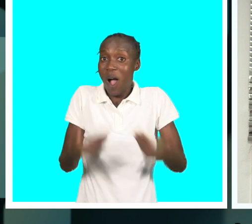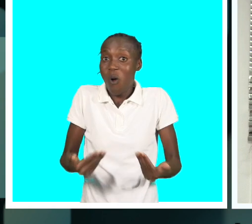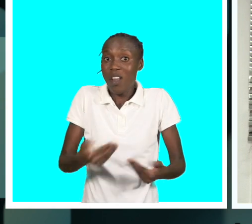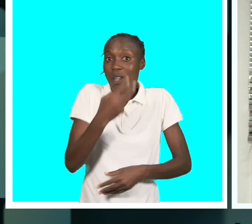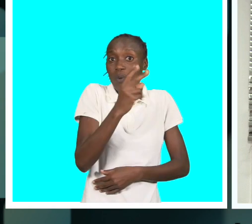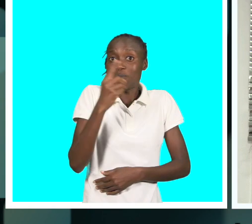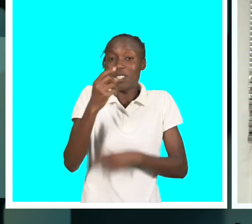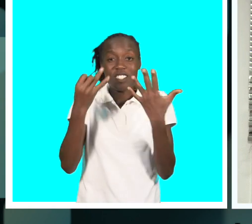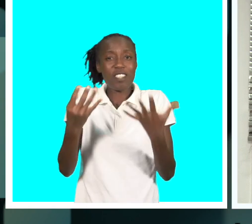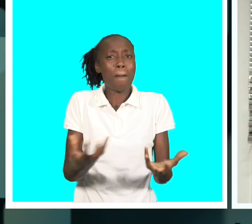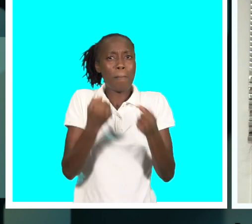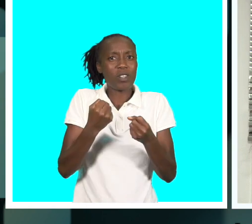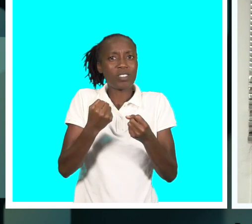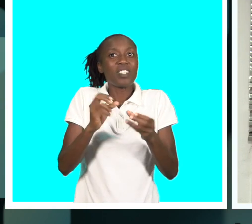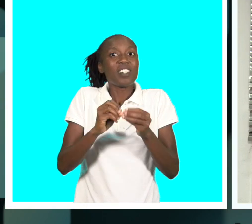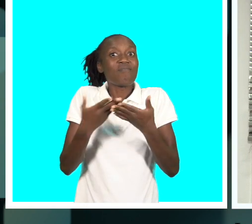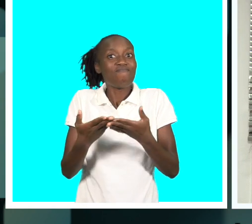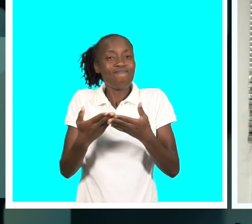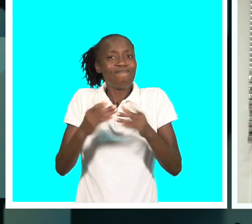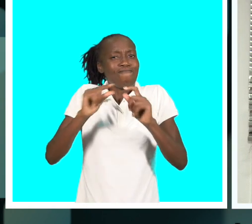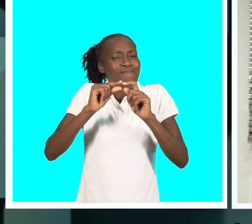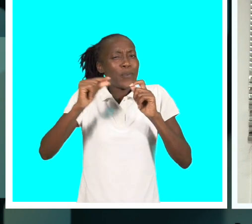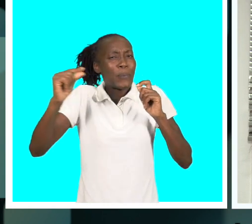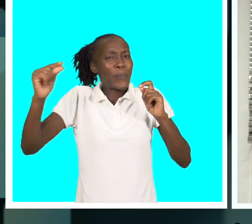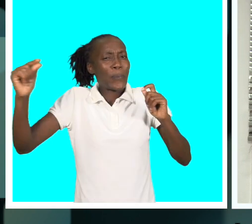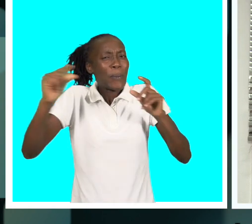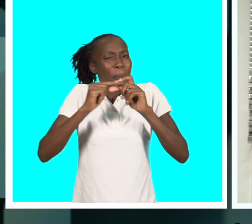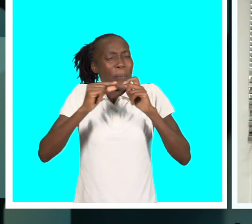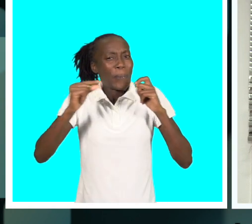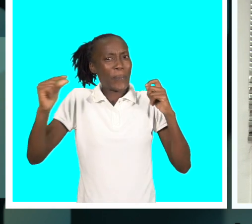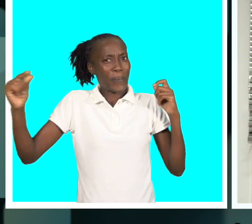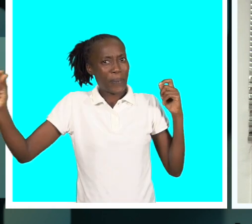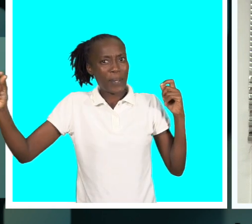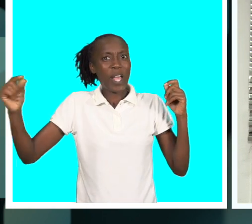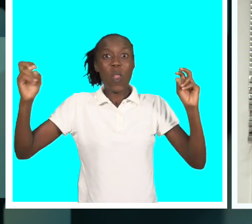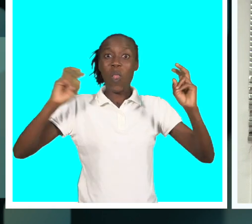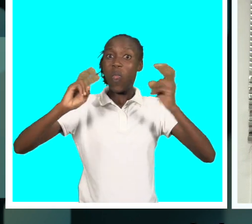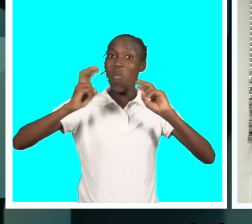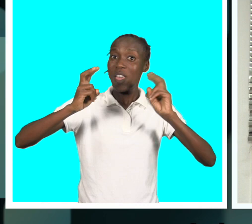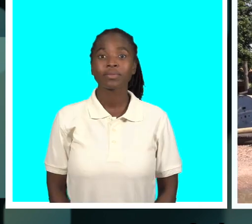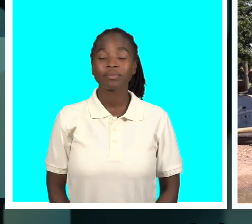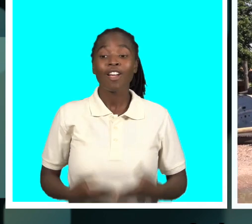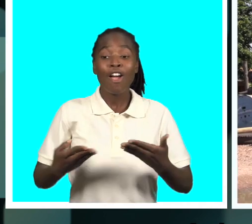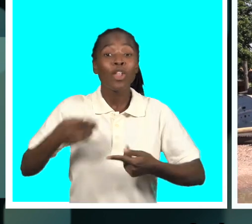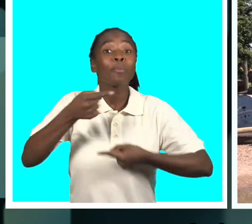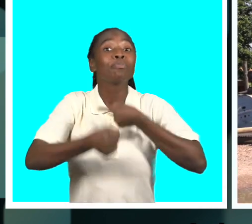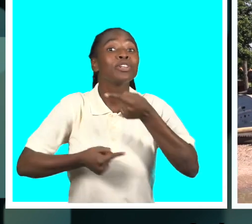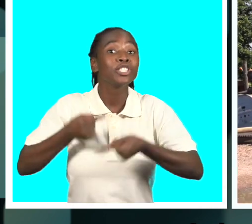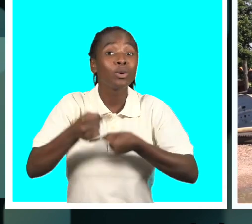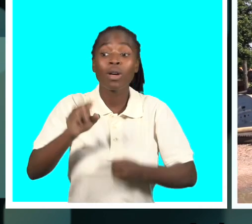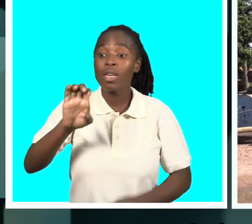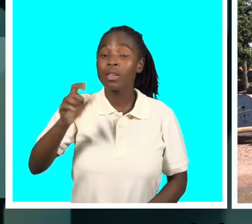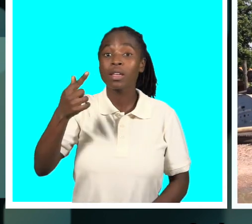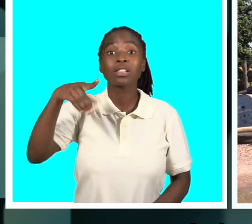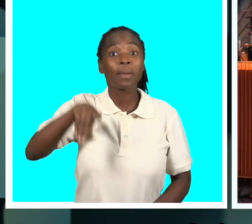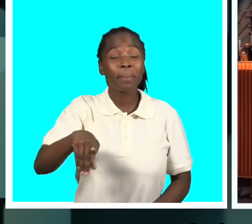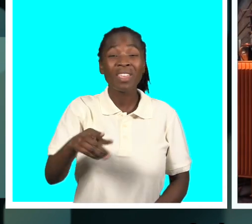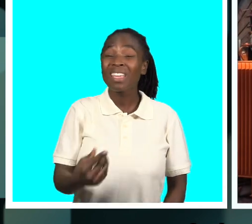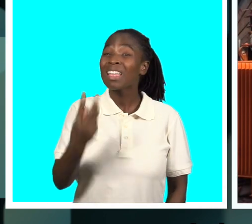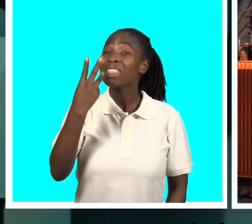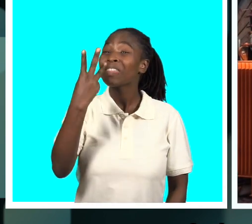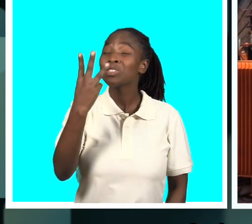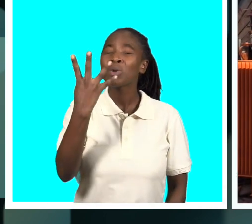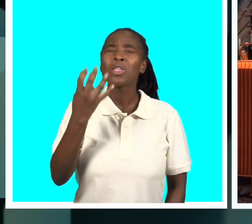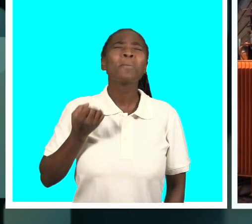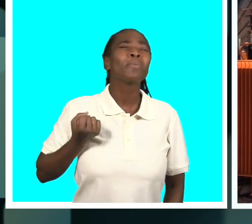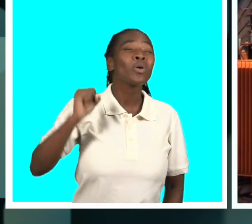Este ano poderão se beneficiar das obras de eletrificação. As obras estão orçadas em 34